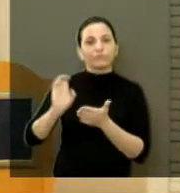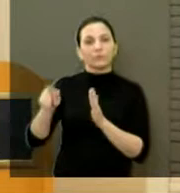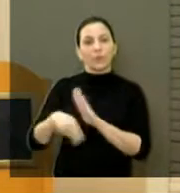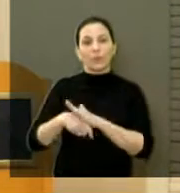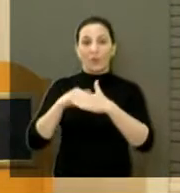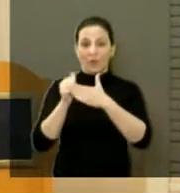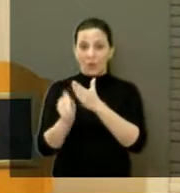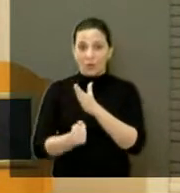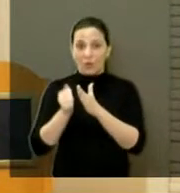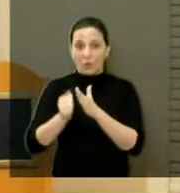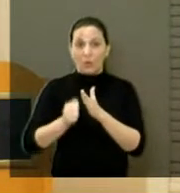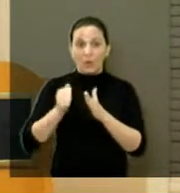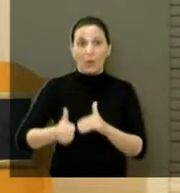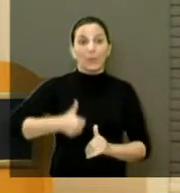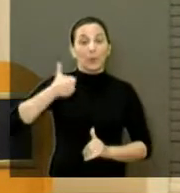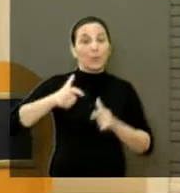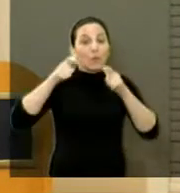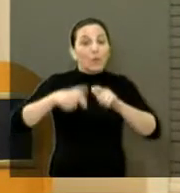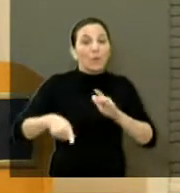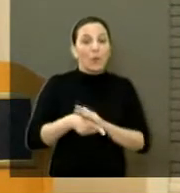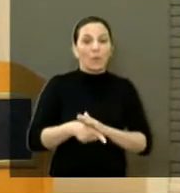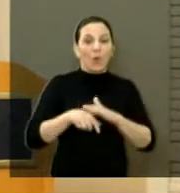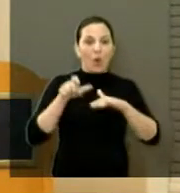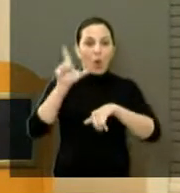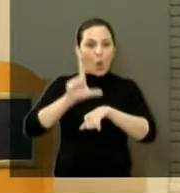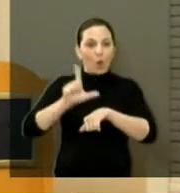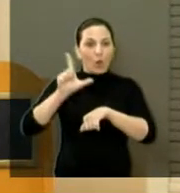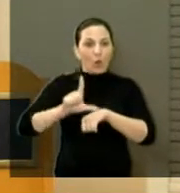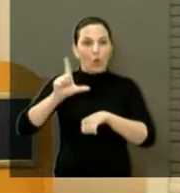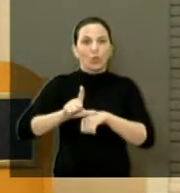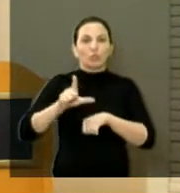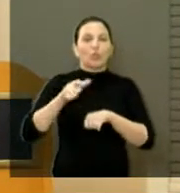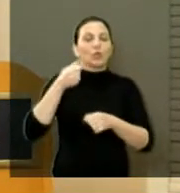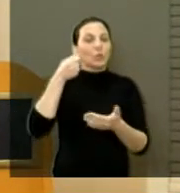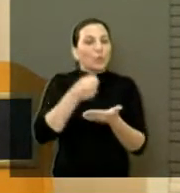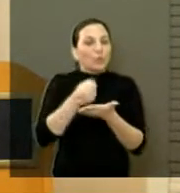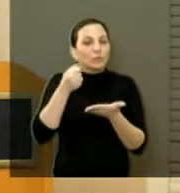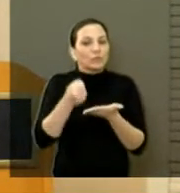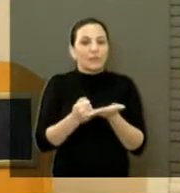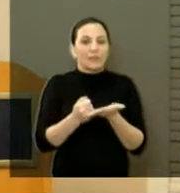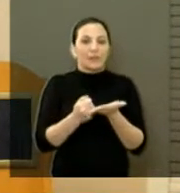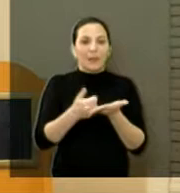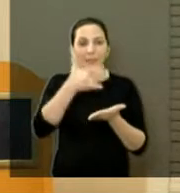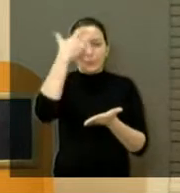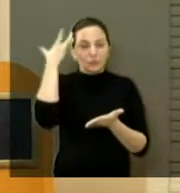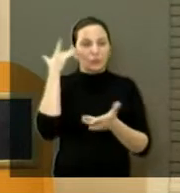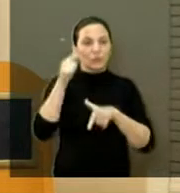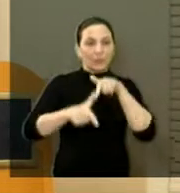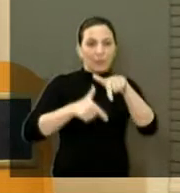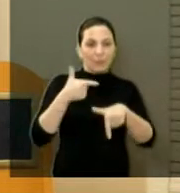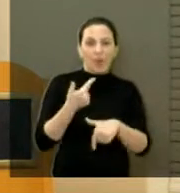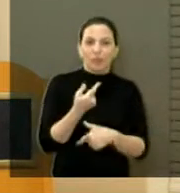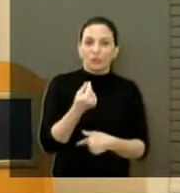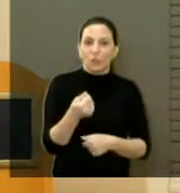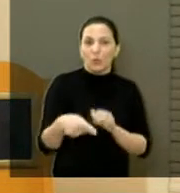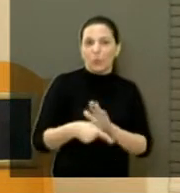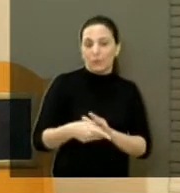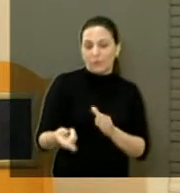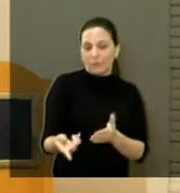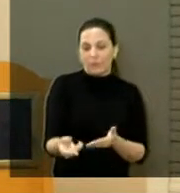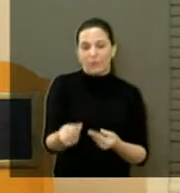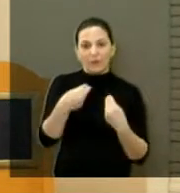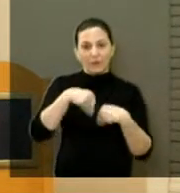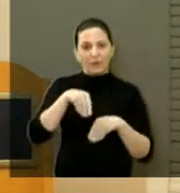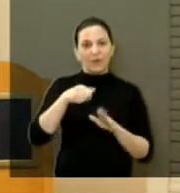inaugurando sua primeira unidade da cidade, que irá gerar dezenas de empregos e rendas no nosso município. Além disso, foi